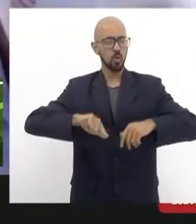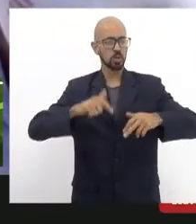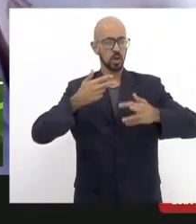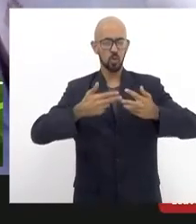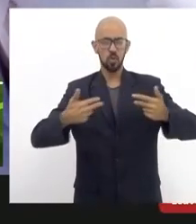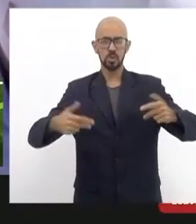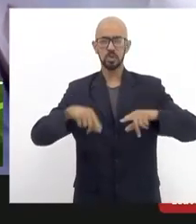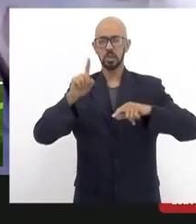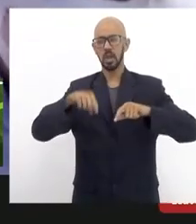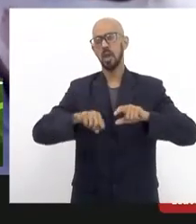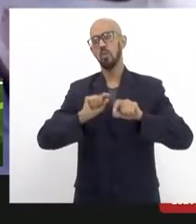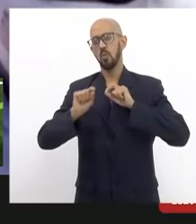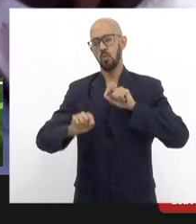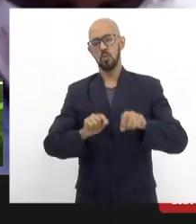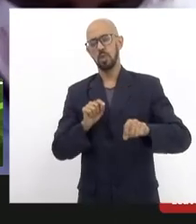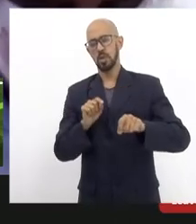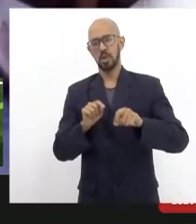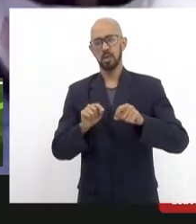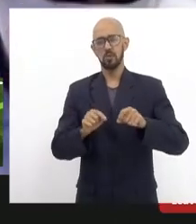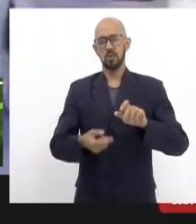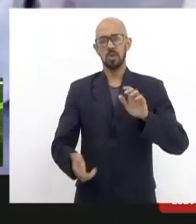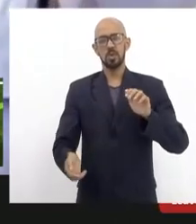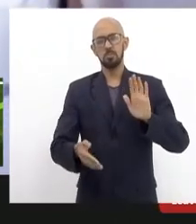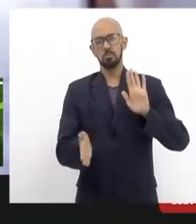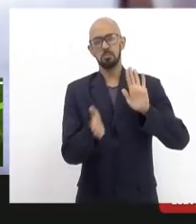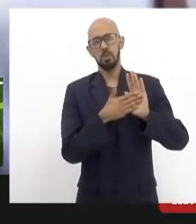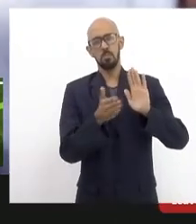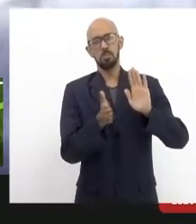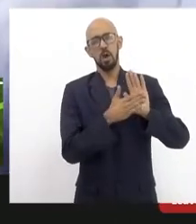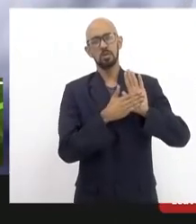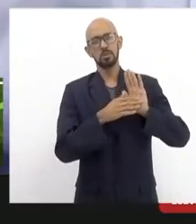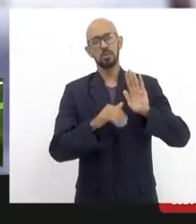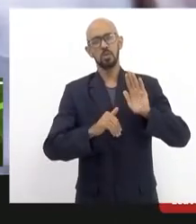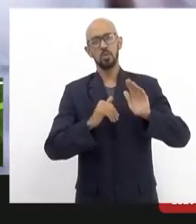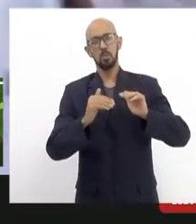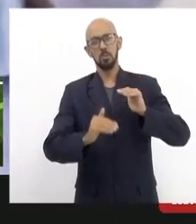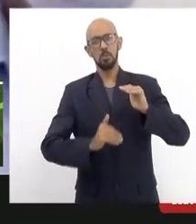é a questão foi colocada pelo promotor